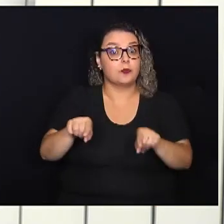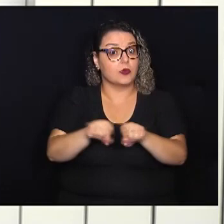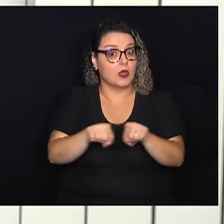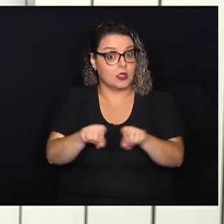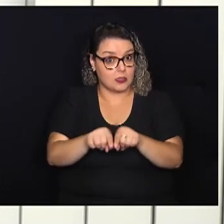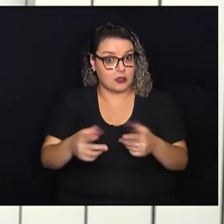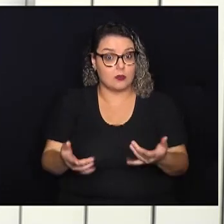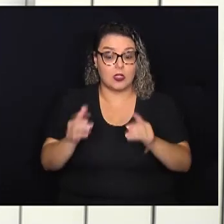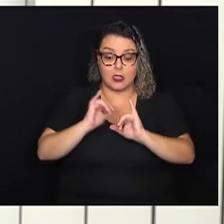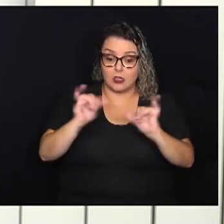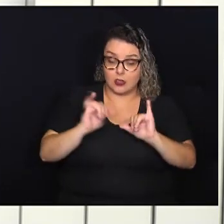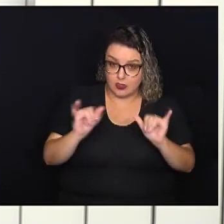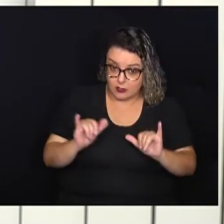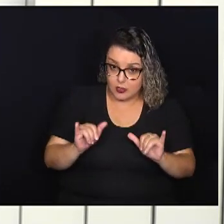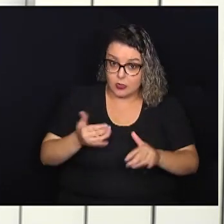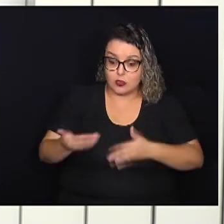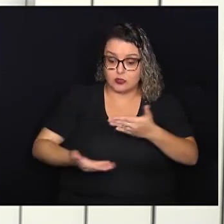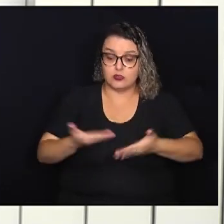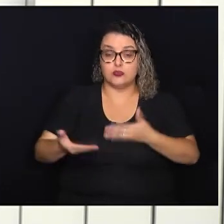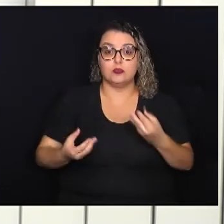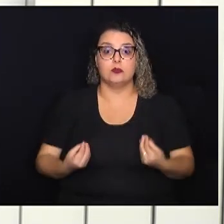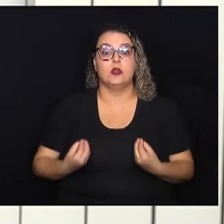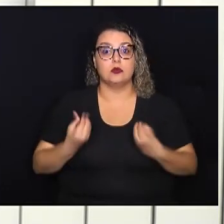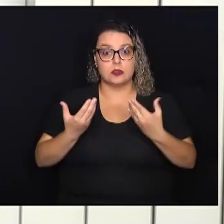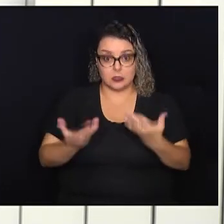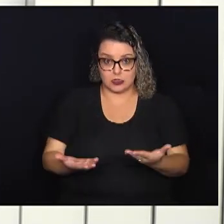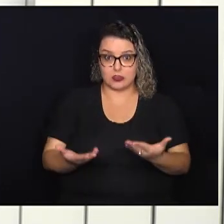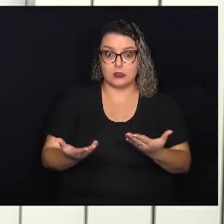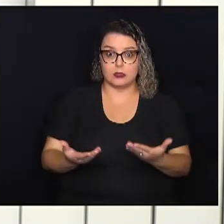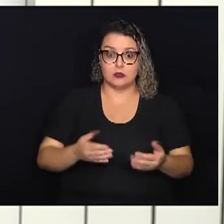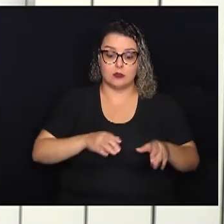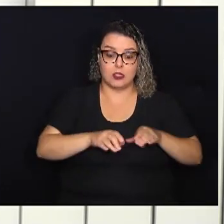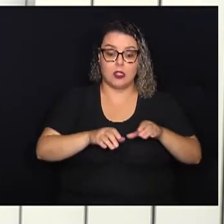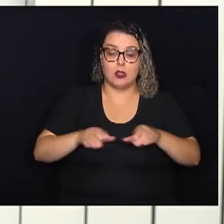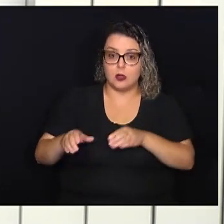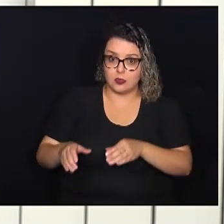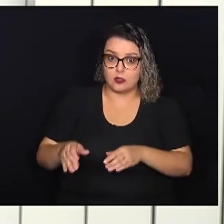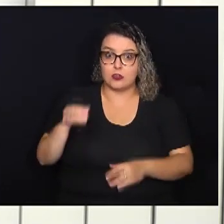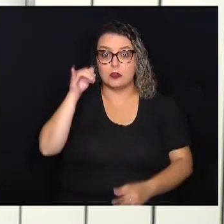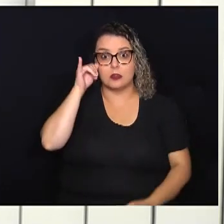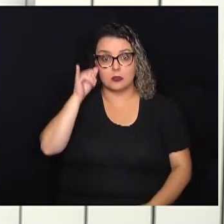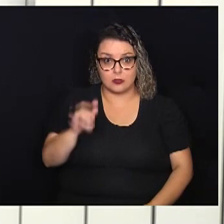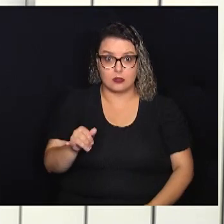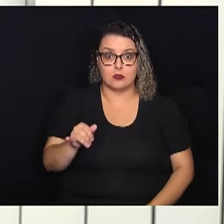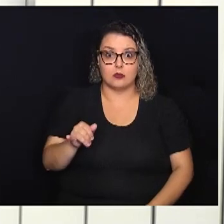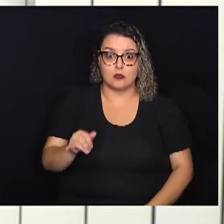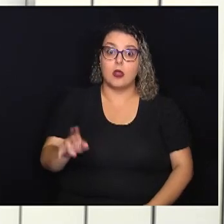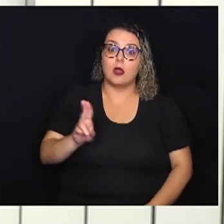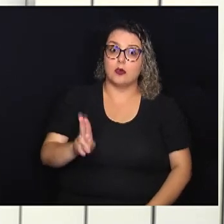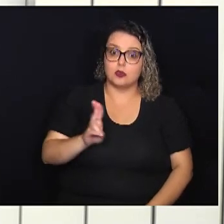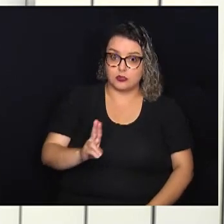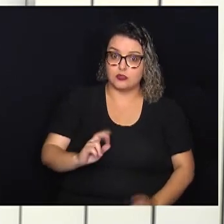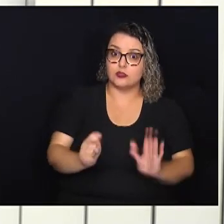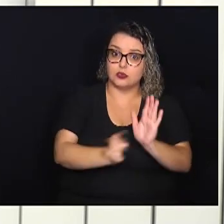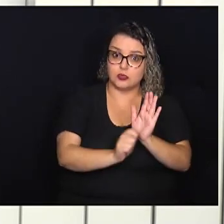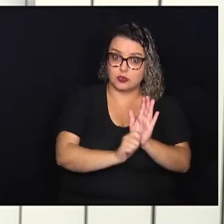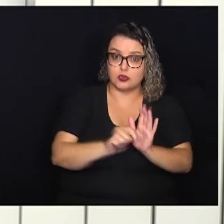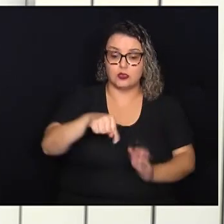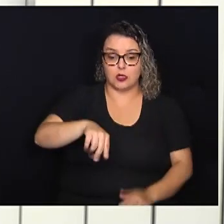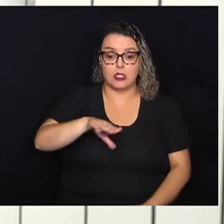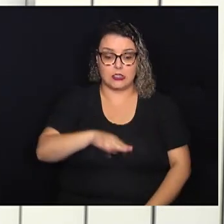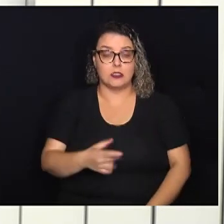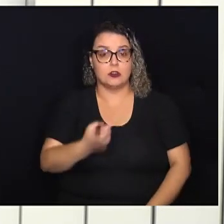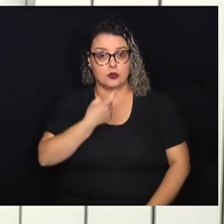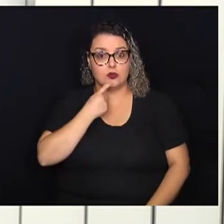a campanha divulga os serviços oferecidos pela Coordenadoria de Prevenção ao Uso de Drogas aqui da cidade os quais